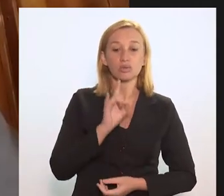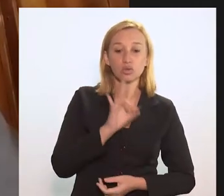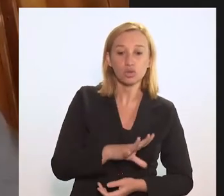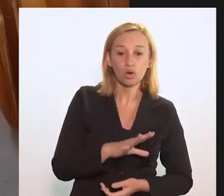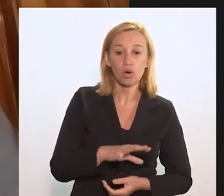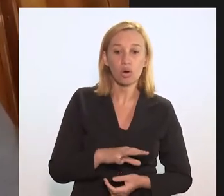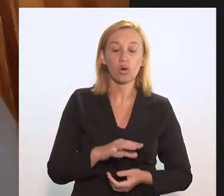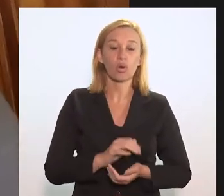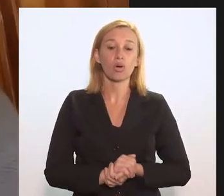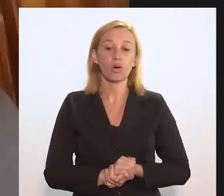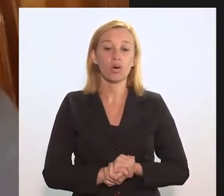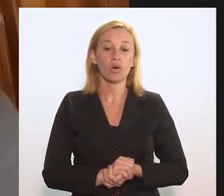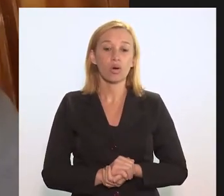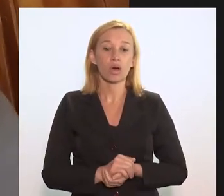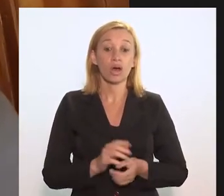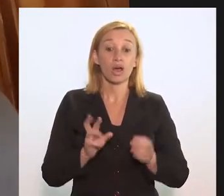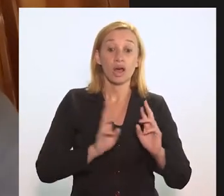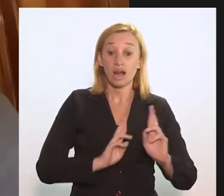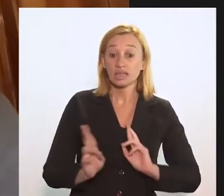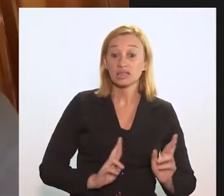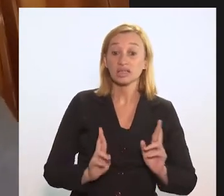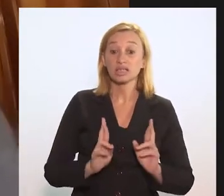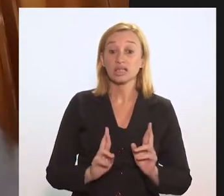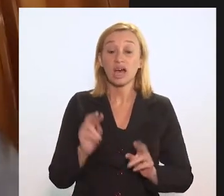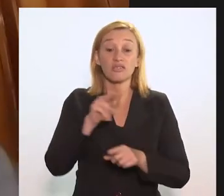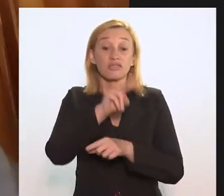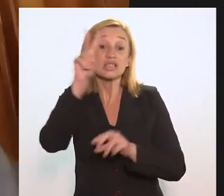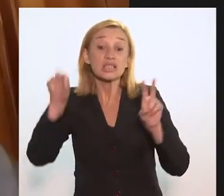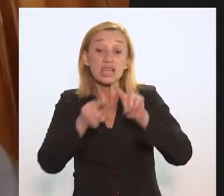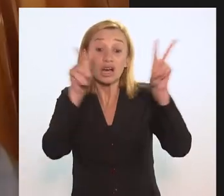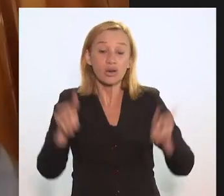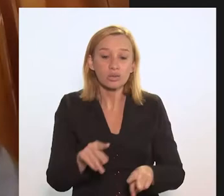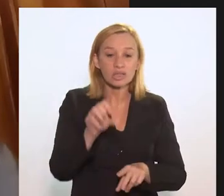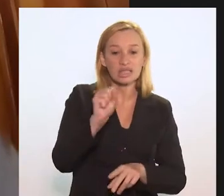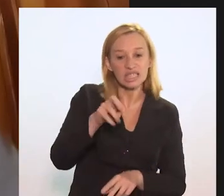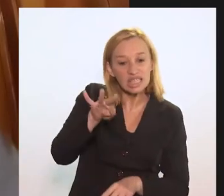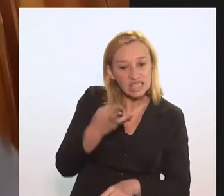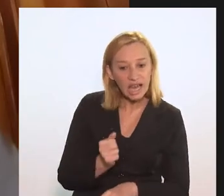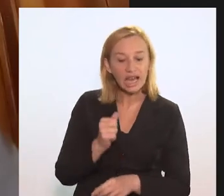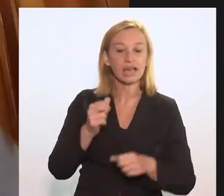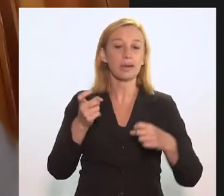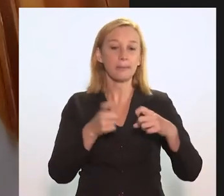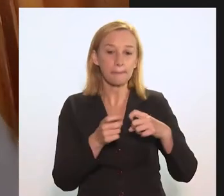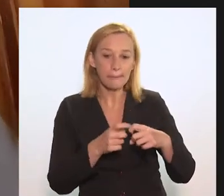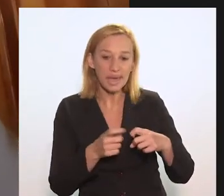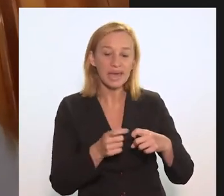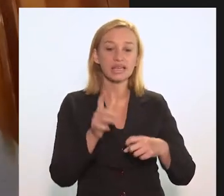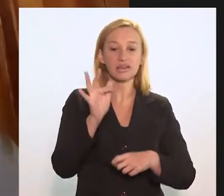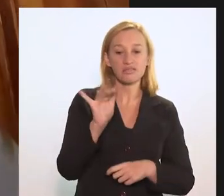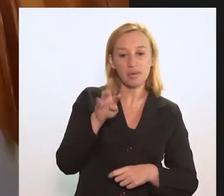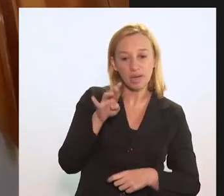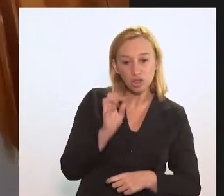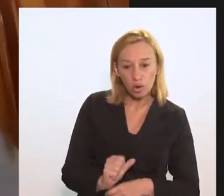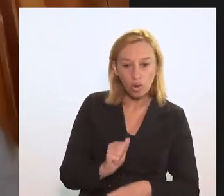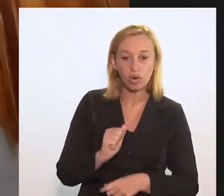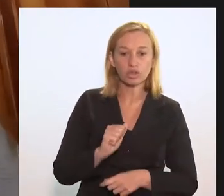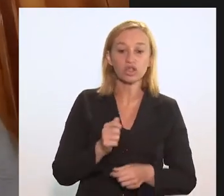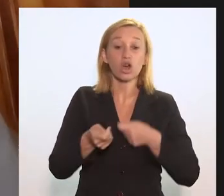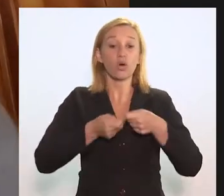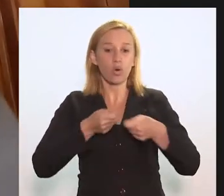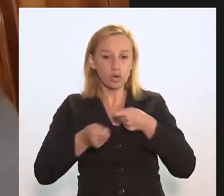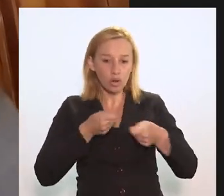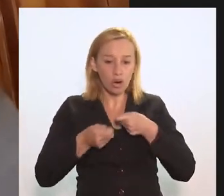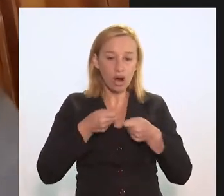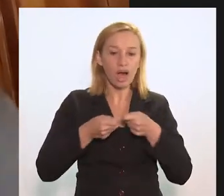contempla, não só os aspectos relacionados à visão sanitária, epidemiológica, médica e farmacológica, se diagnosticar, tratar,